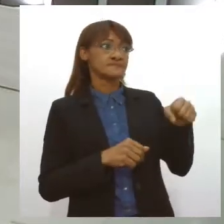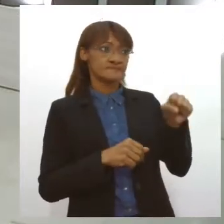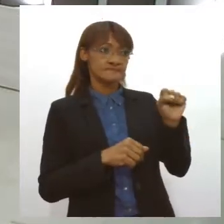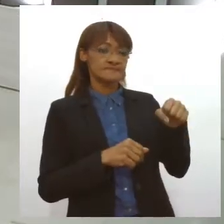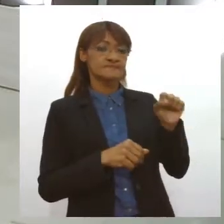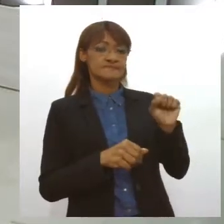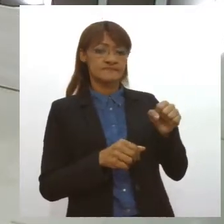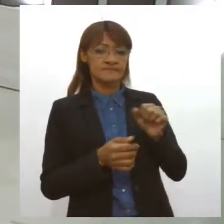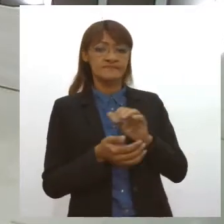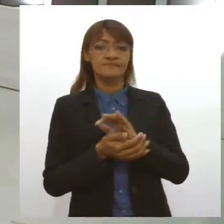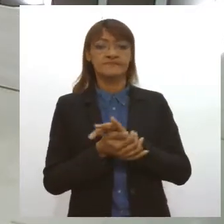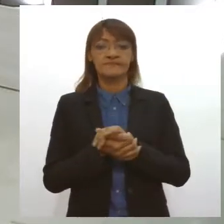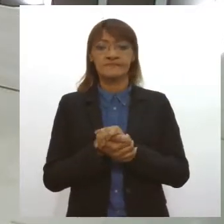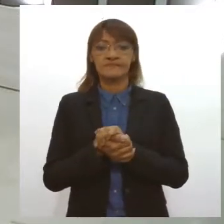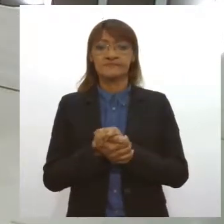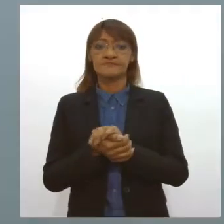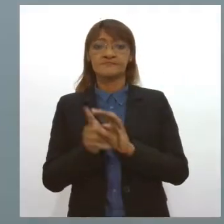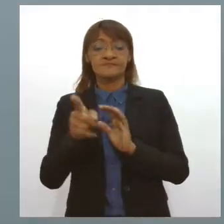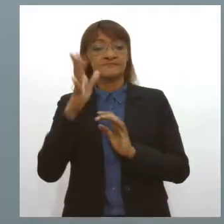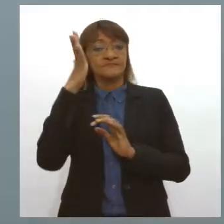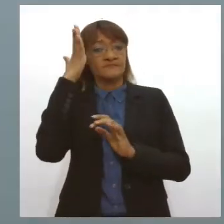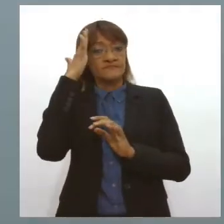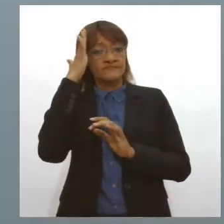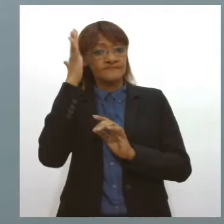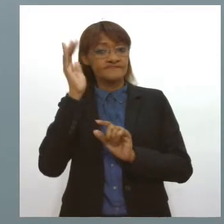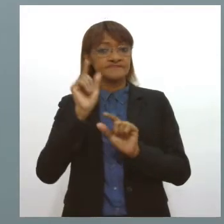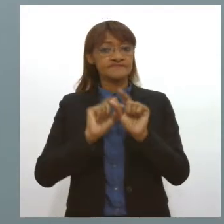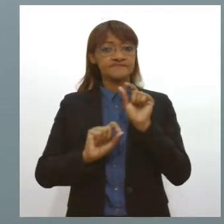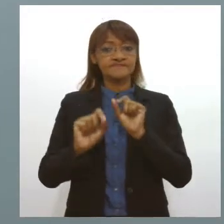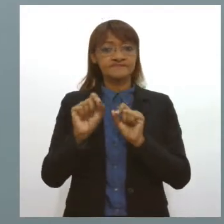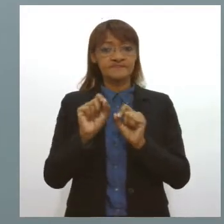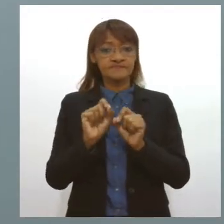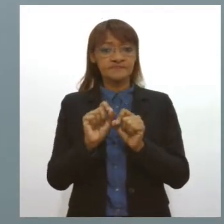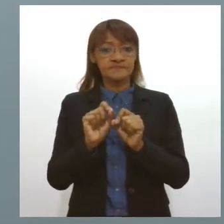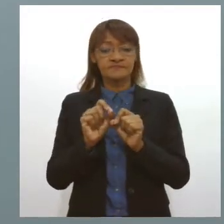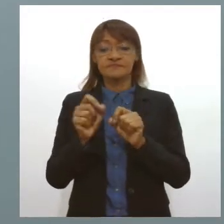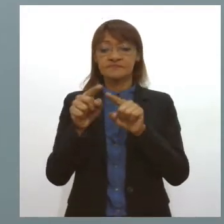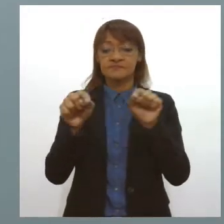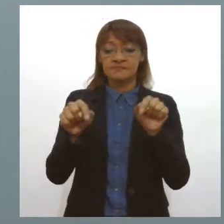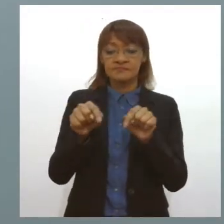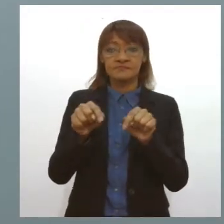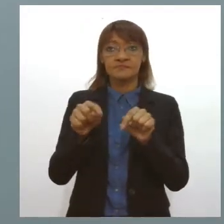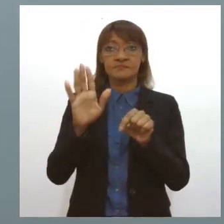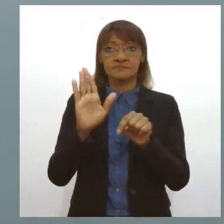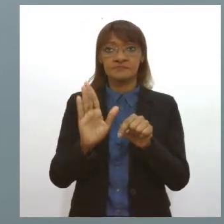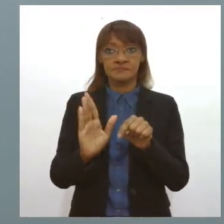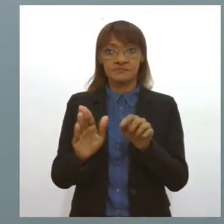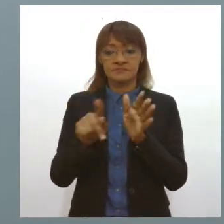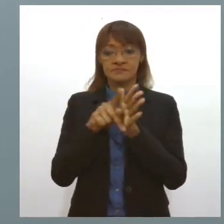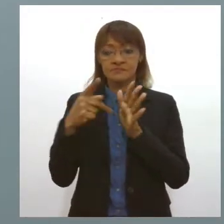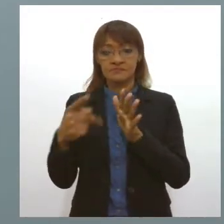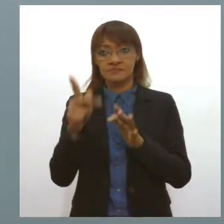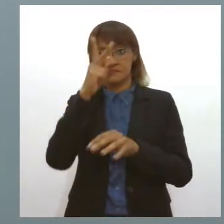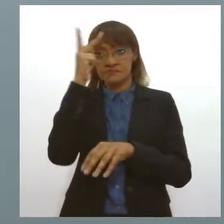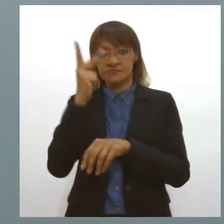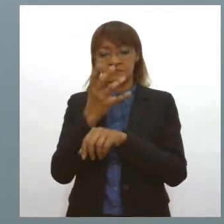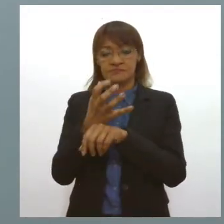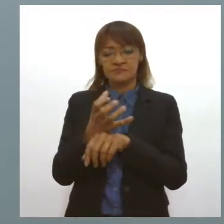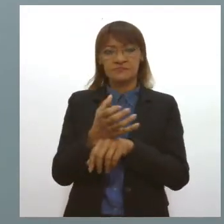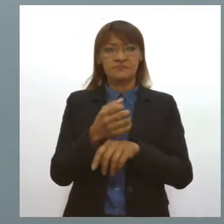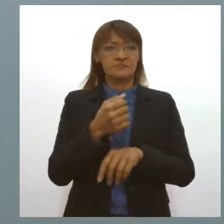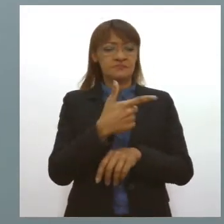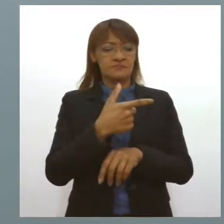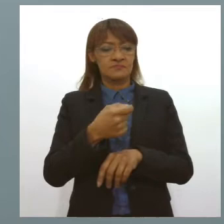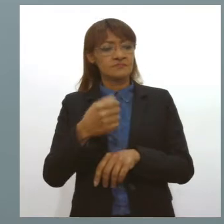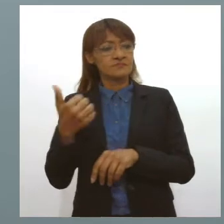Para ter uma ideia, no centro de queimados, em 2020, em 2019, nós